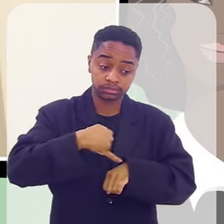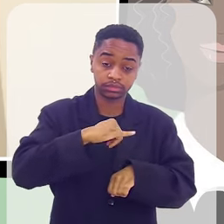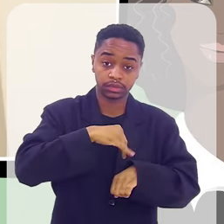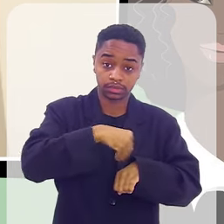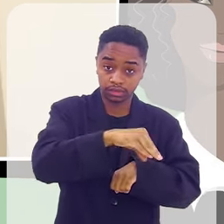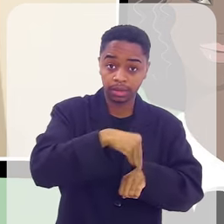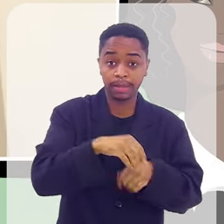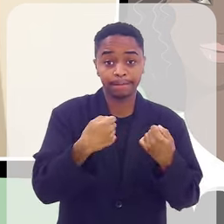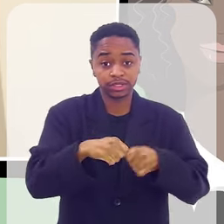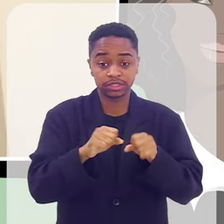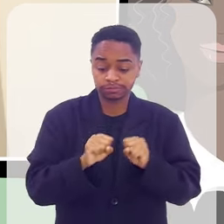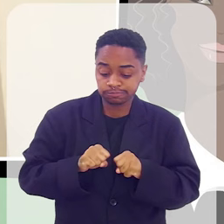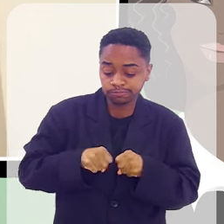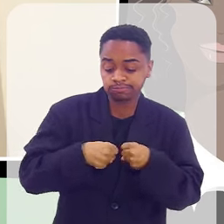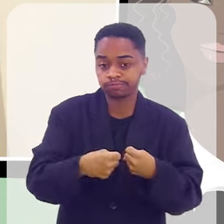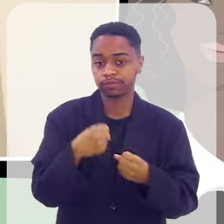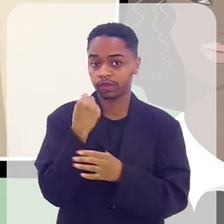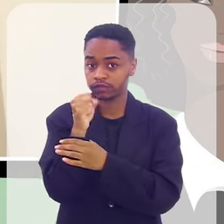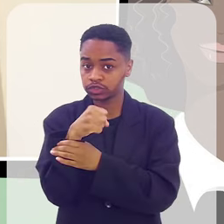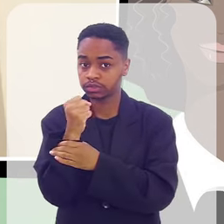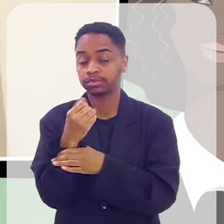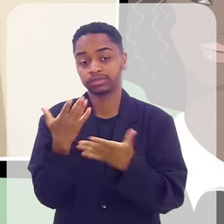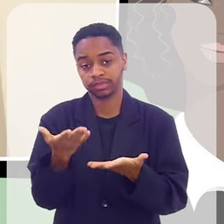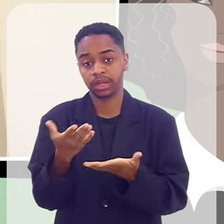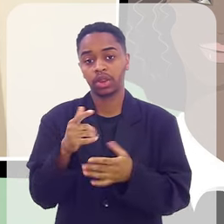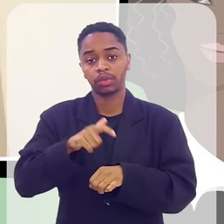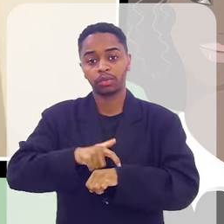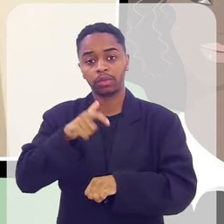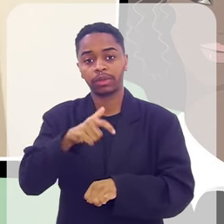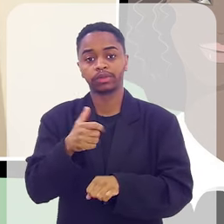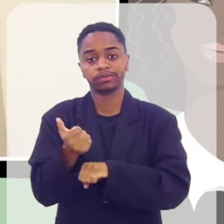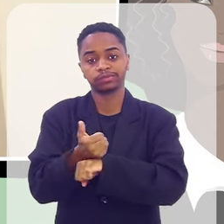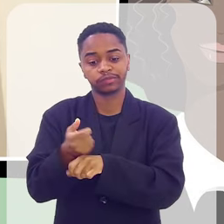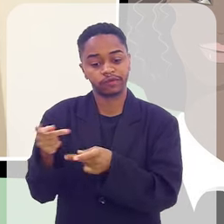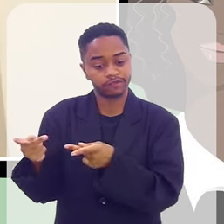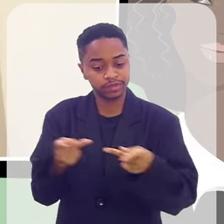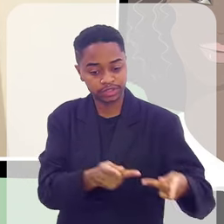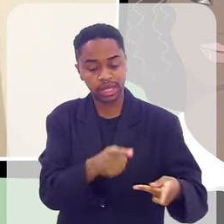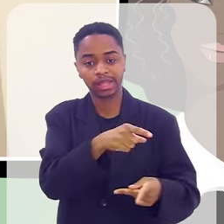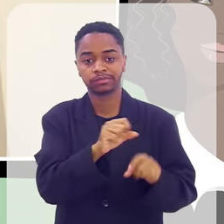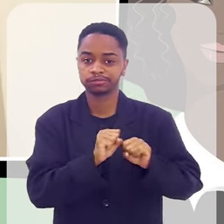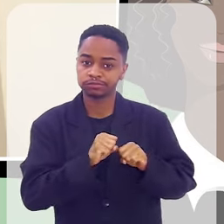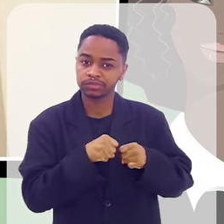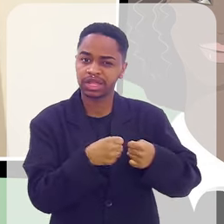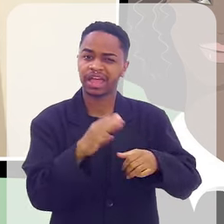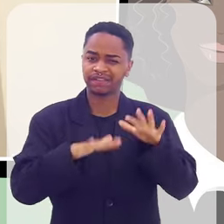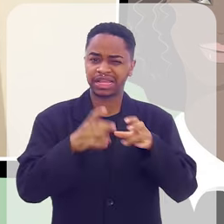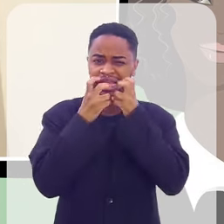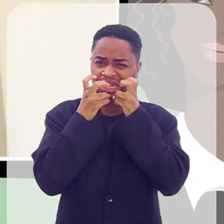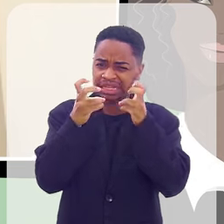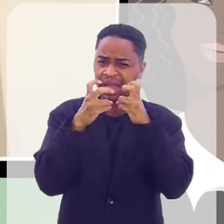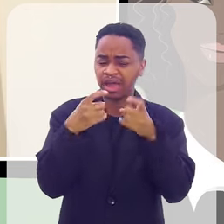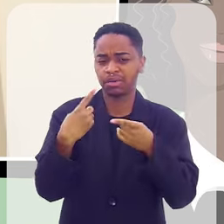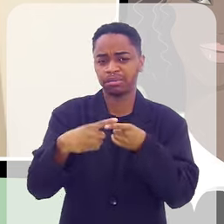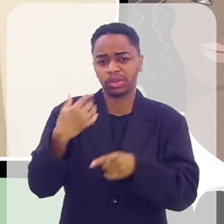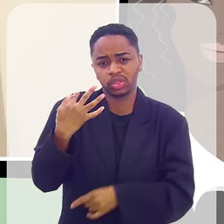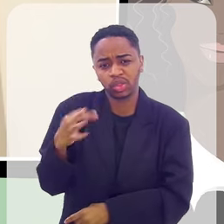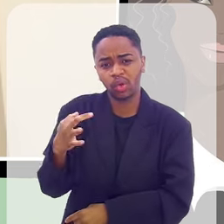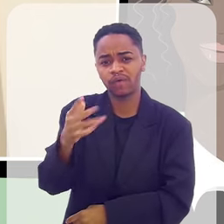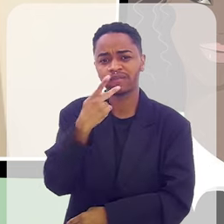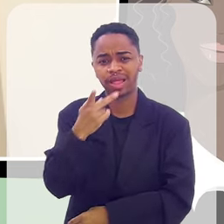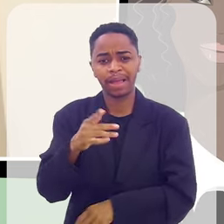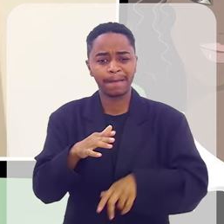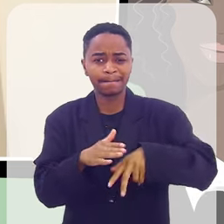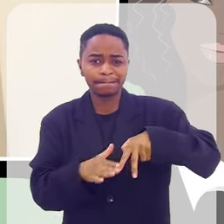força para fazer a fisioterapia. E aí, quando a gente ia lá com a fisioterapeuta e tudo, ela fazia os esforços, gritava, às vezes, que tinha dor.